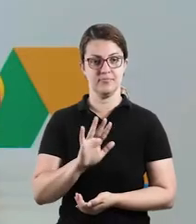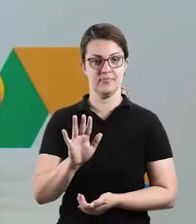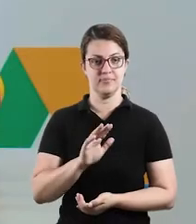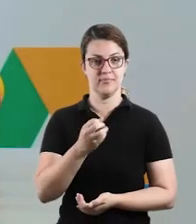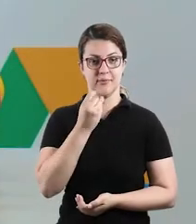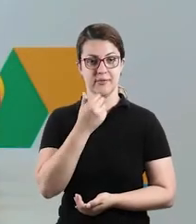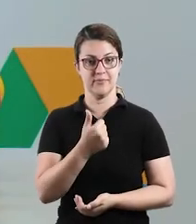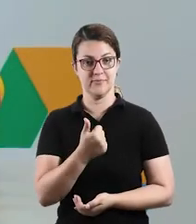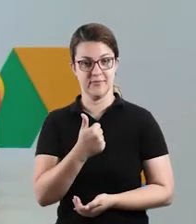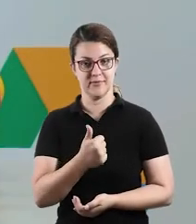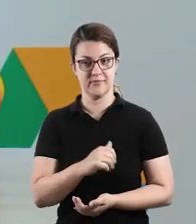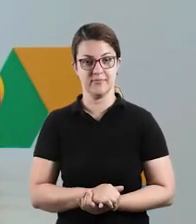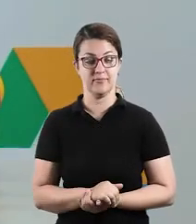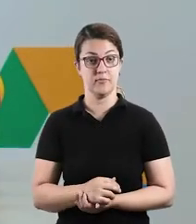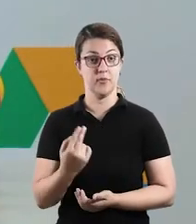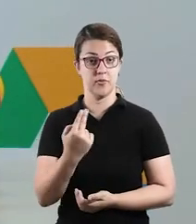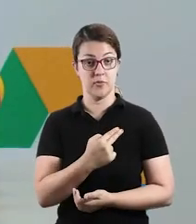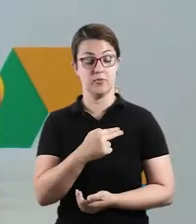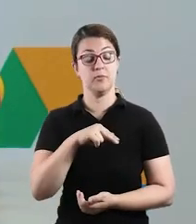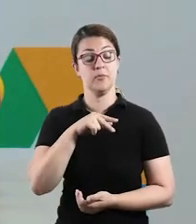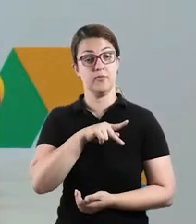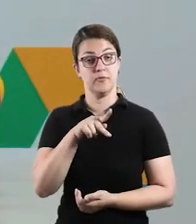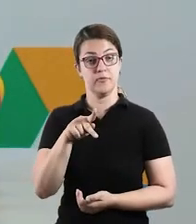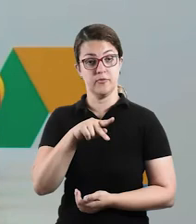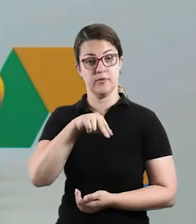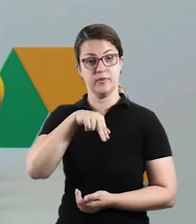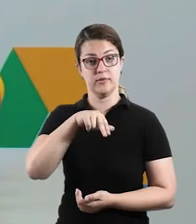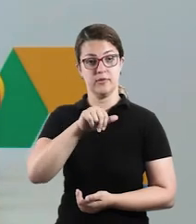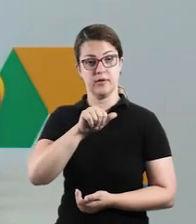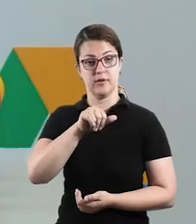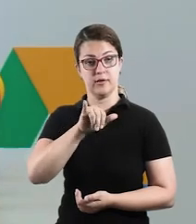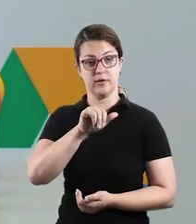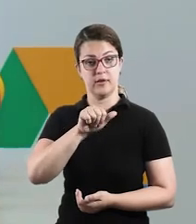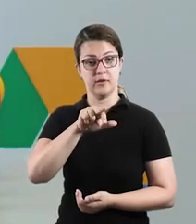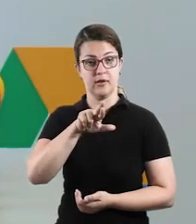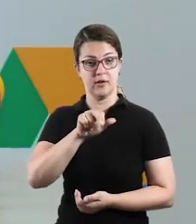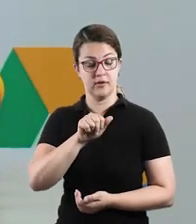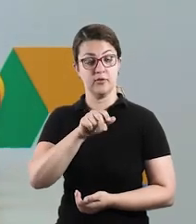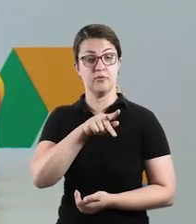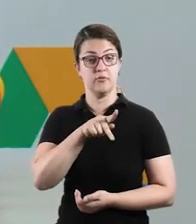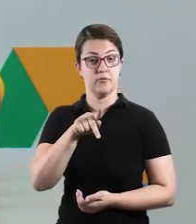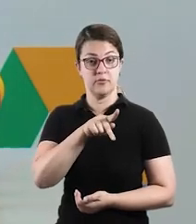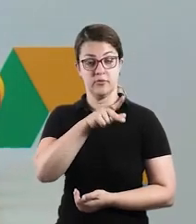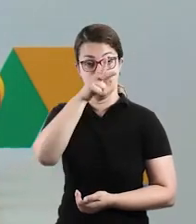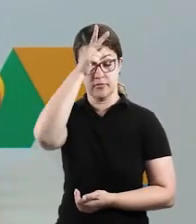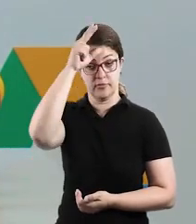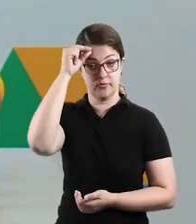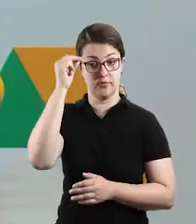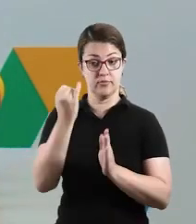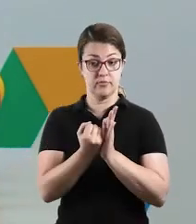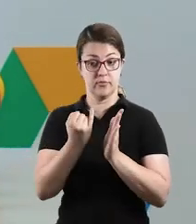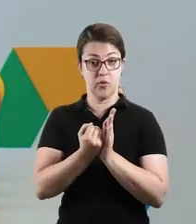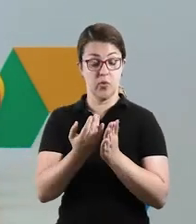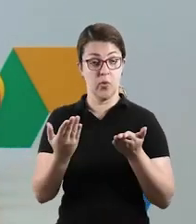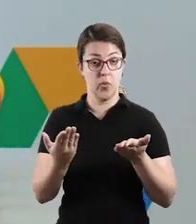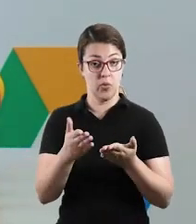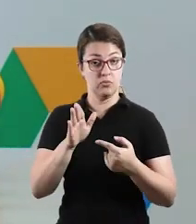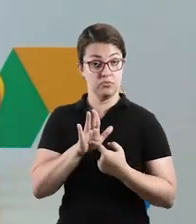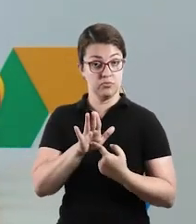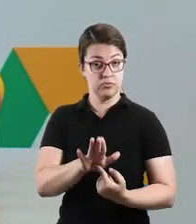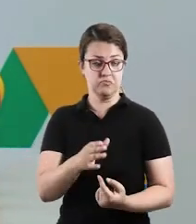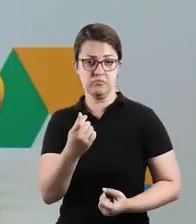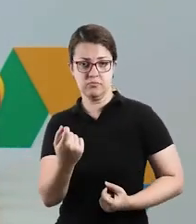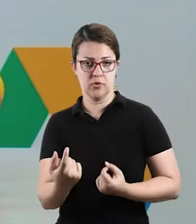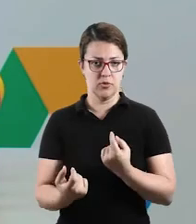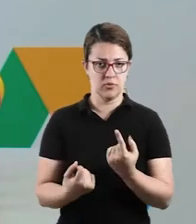Olá, turminha, tudo bem? Eu sou a professora Nayara, sou professora aqui da Rede Municipal de Itapevi e hoje vou apresentar para vocês